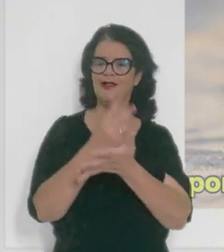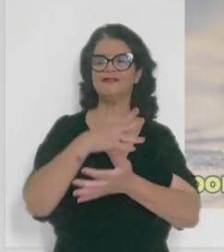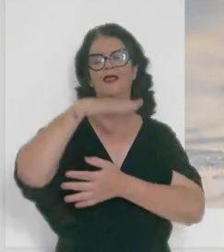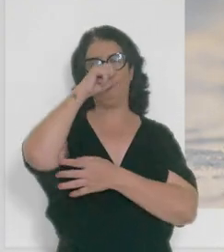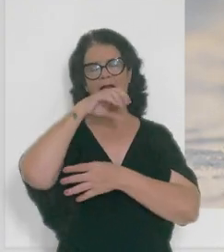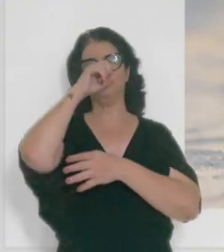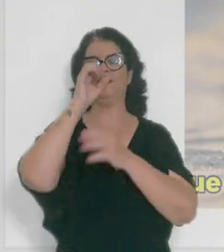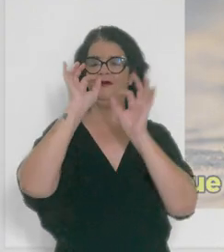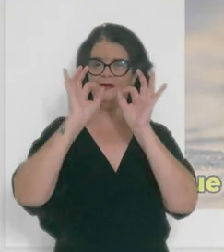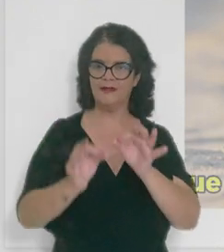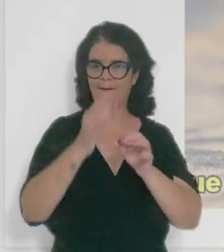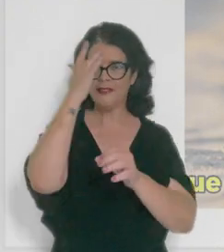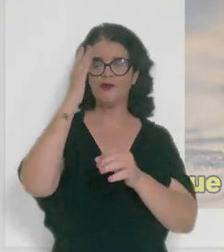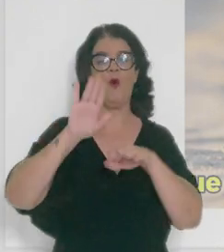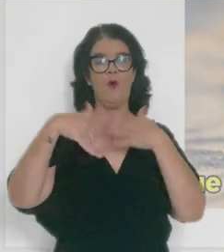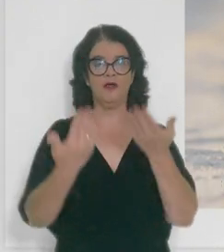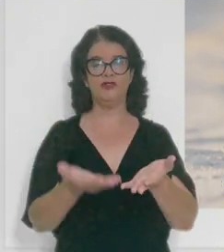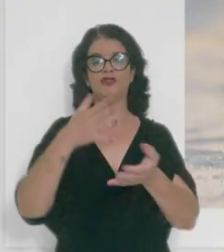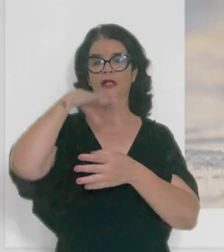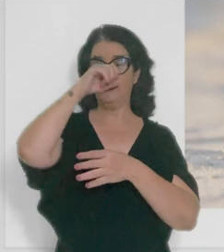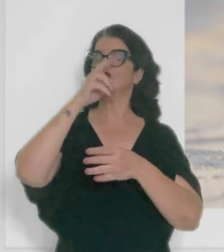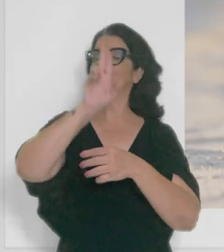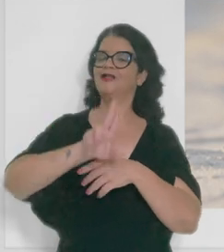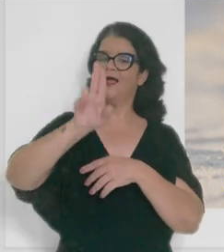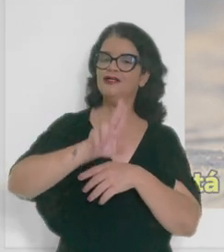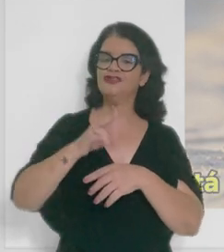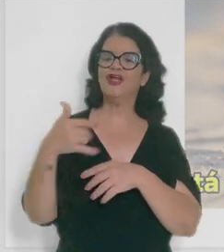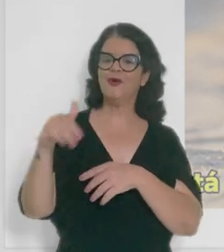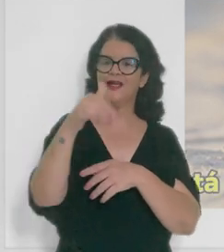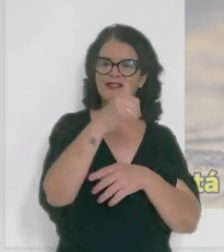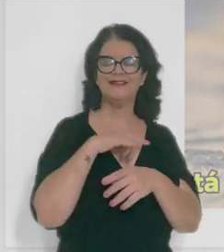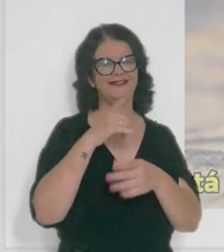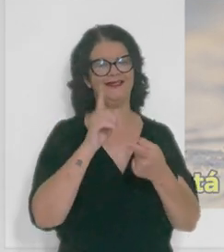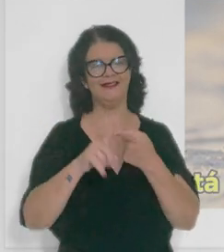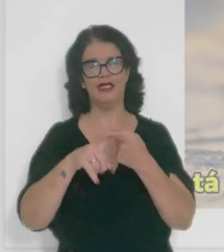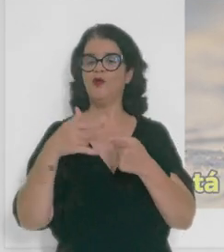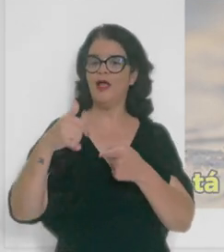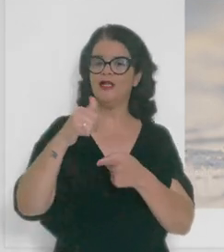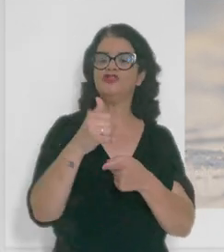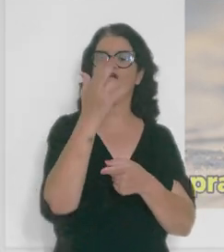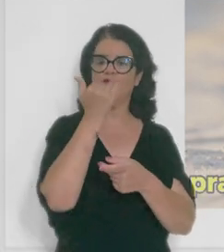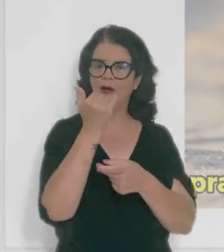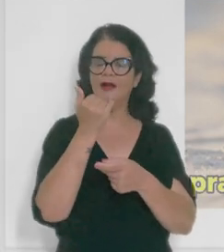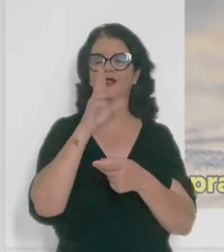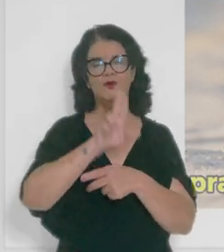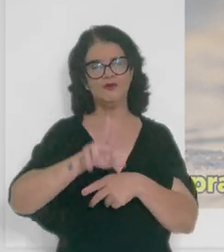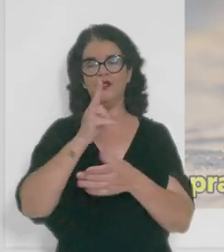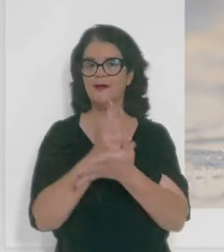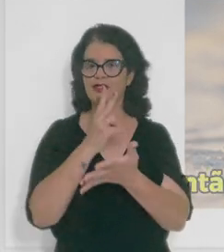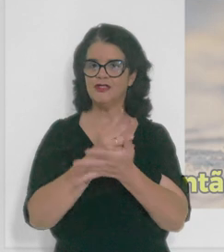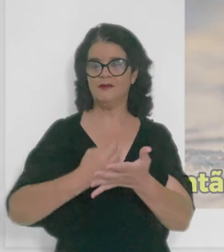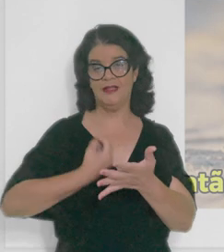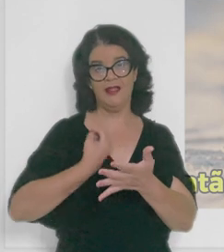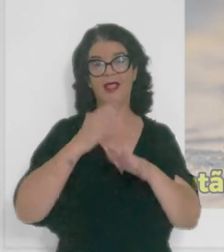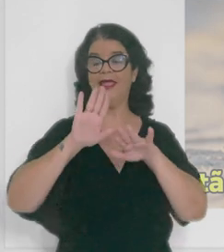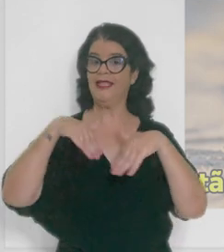respirando, tá, pessoal? Porque à medida que a gente está respirando, gente está gastando energia. A gente está usando a energia que veio do alimento para que a gente se mantenha vivo.